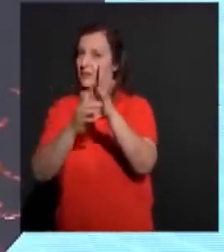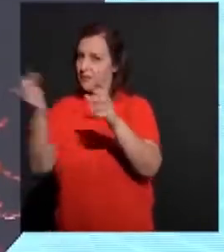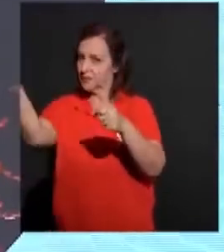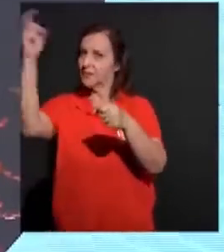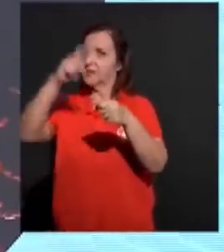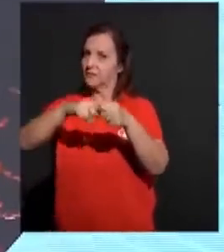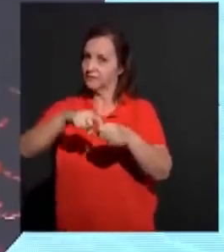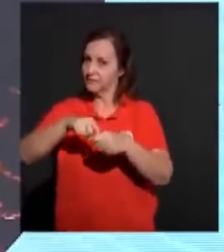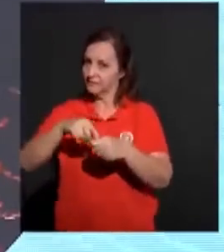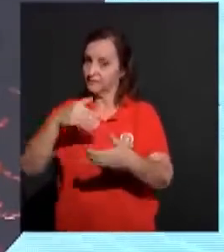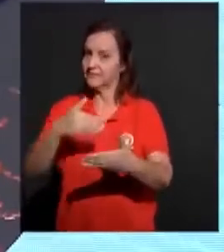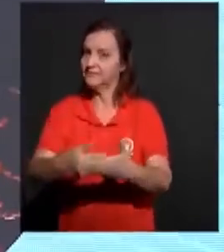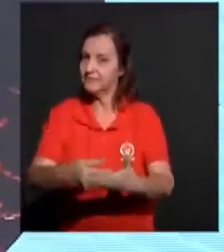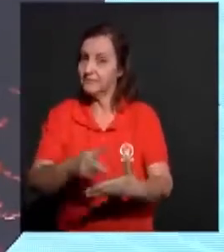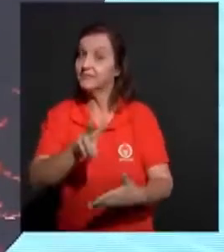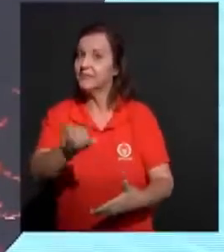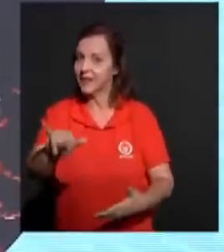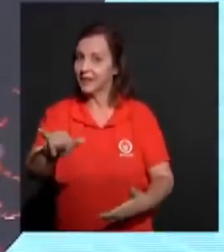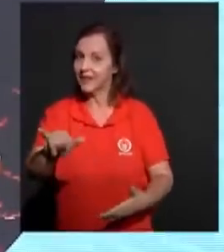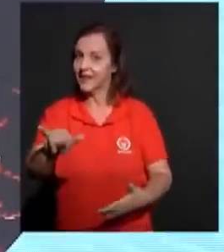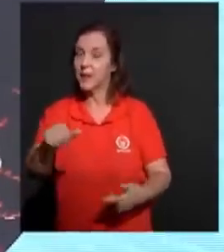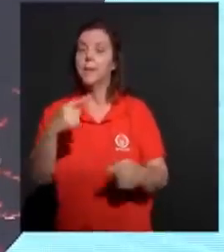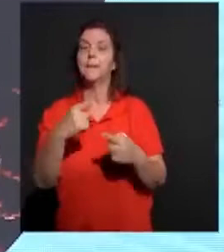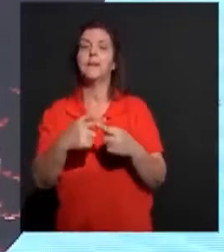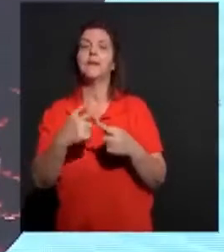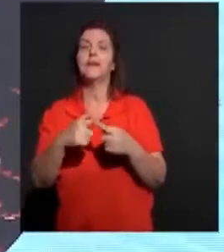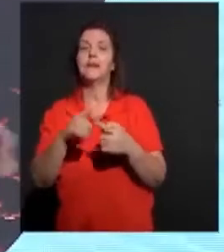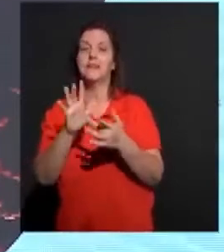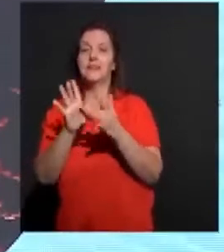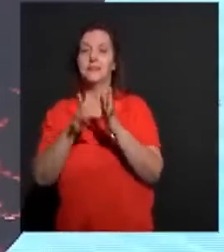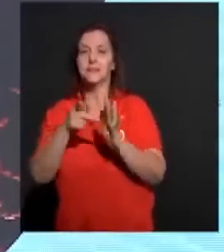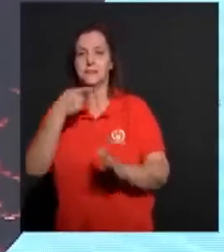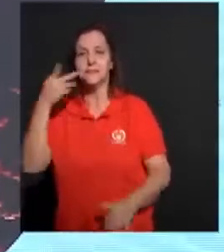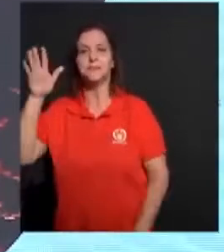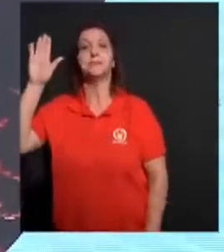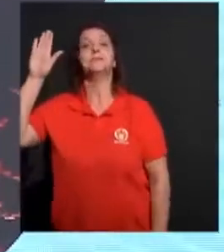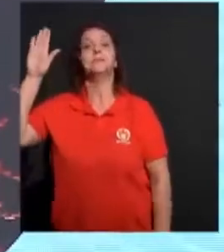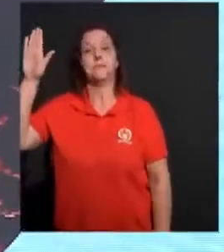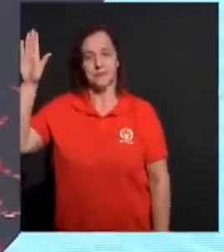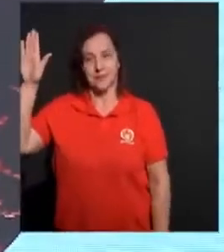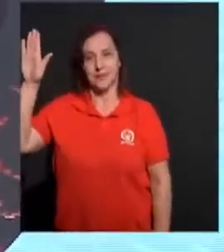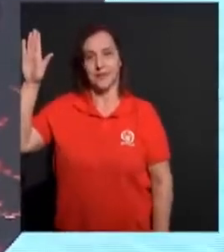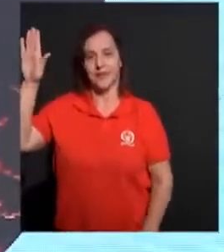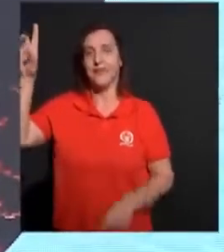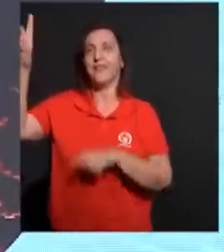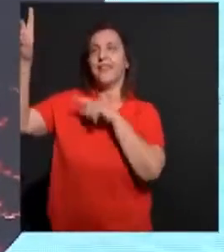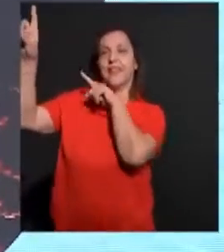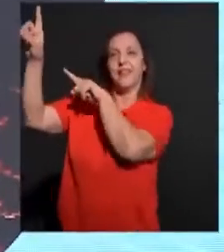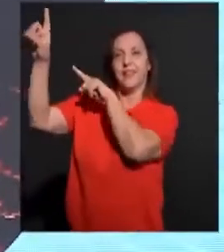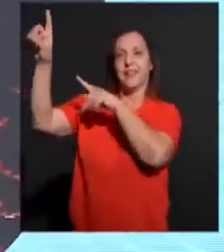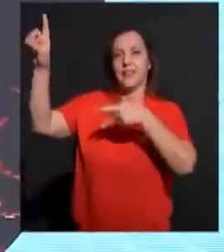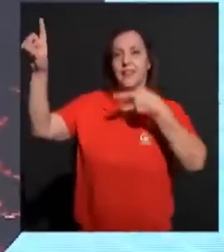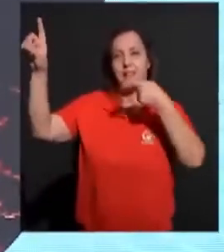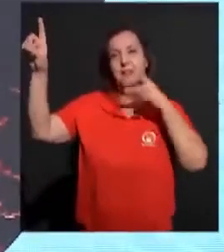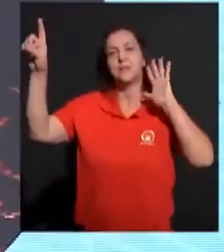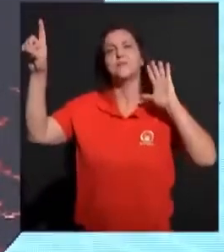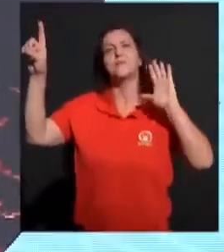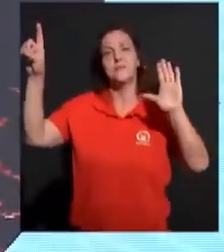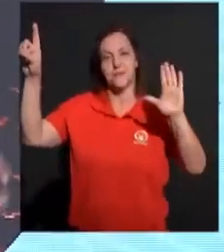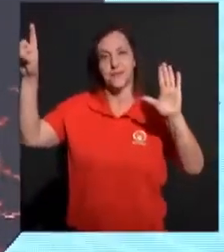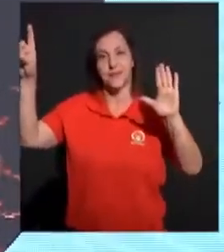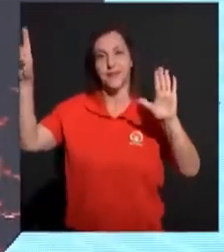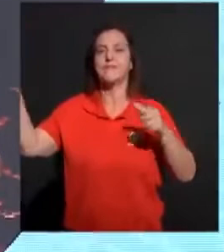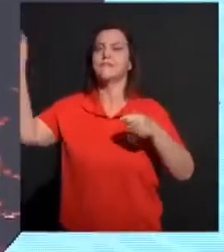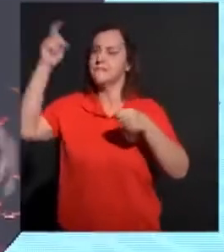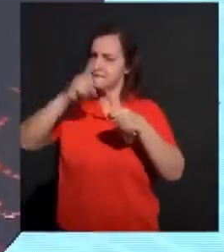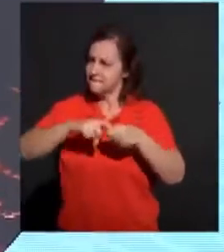Mas sabe por que Ele vai voltar? Porque Ele prometeu. Quem prometeu foi Ele. Ele falou que